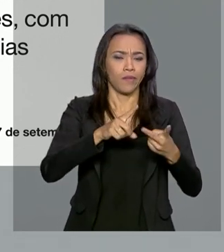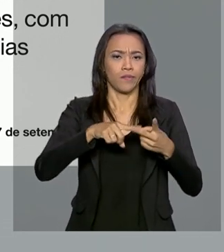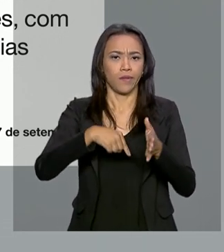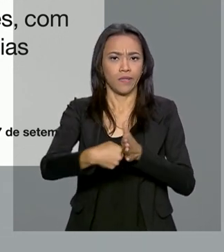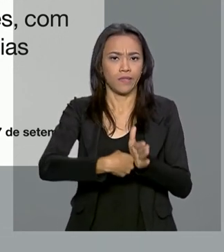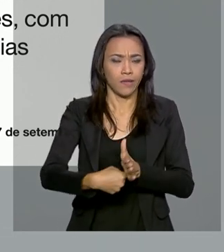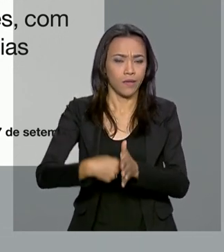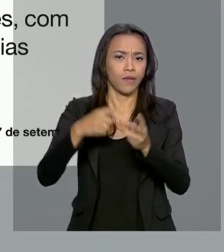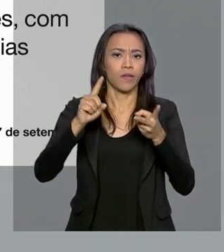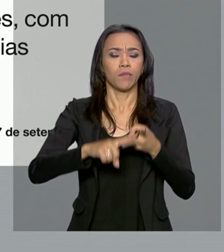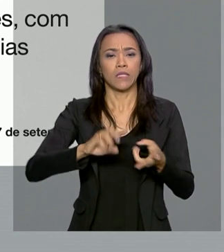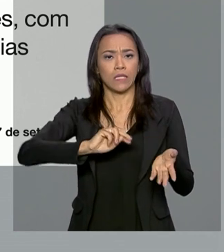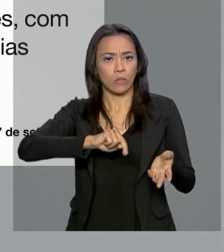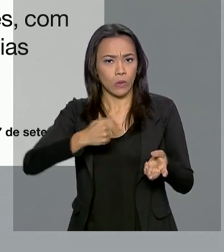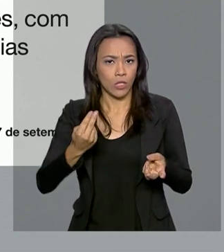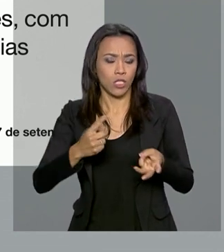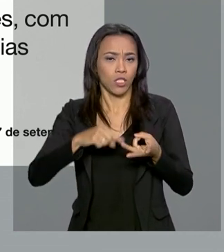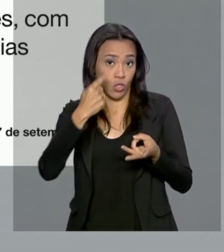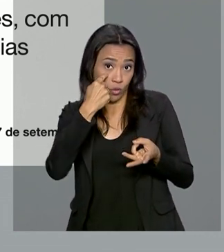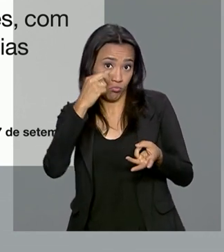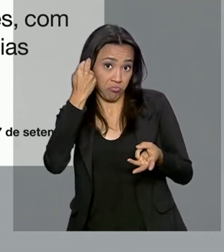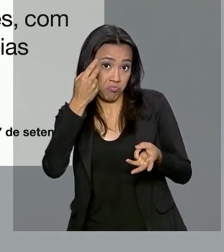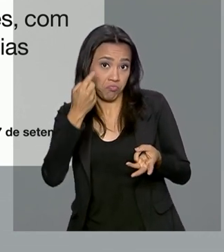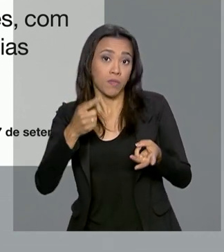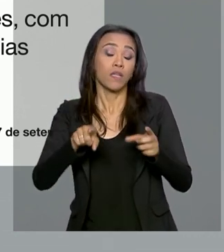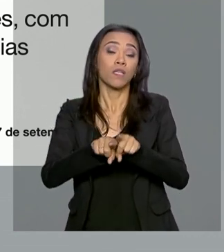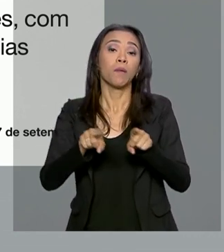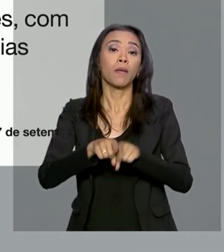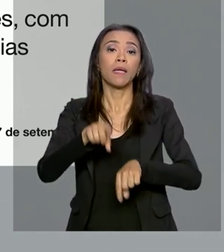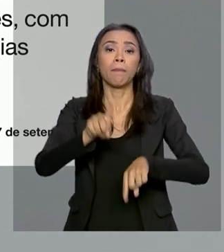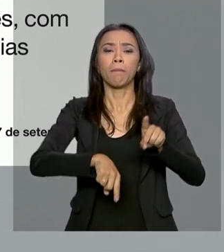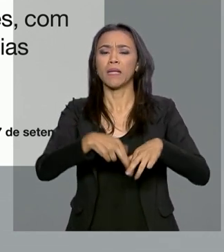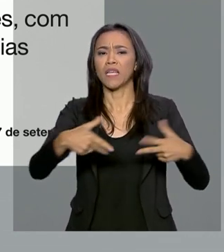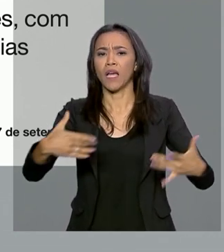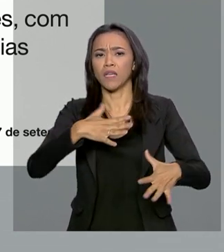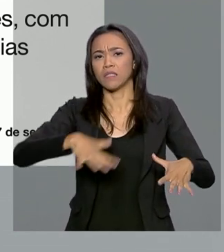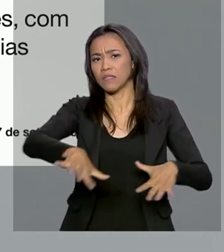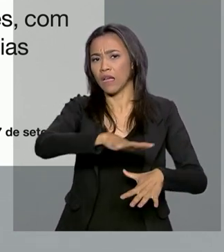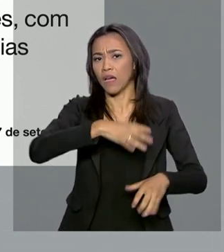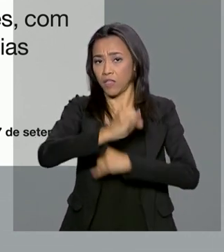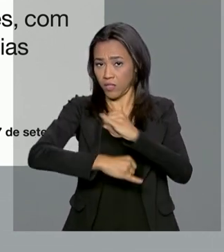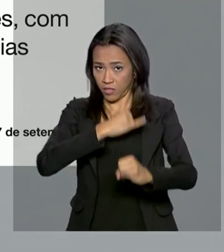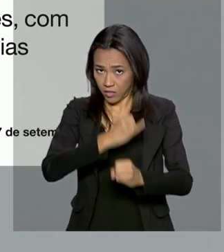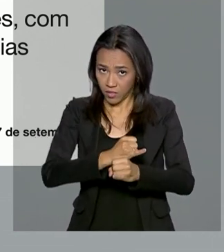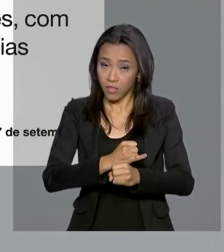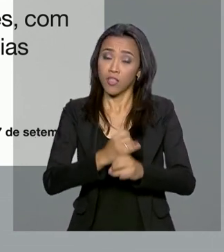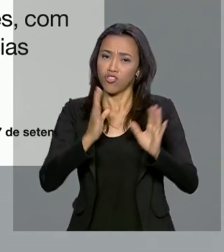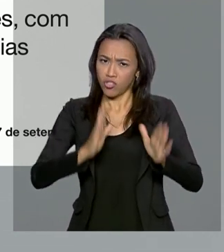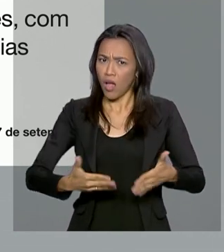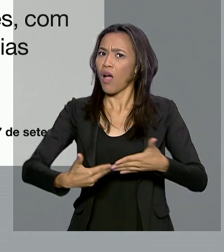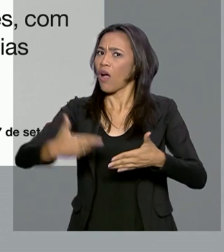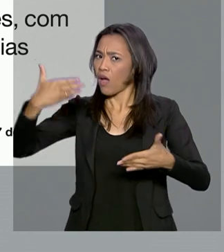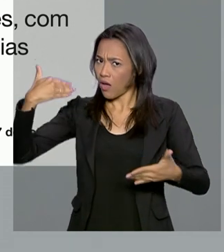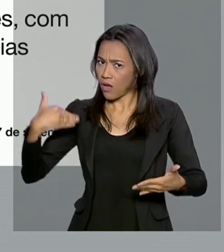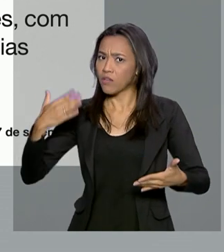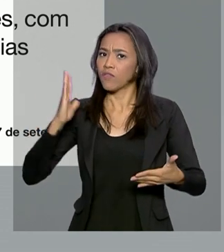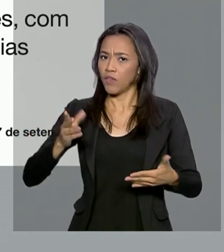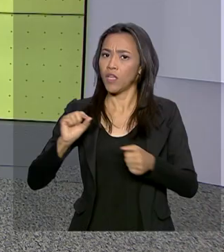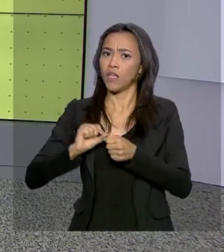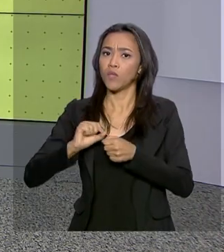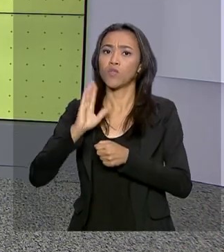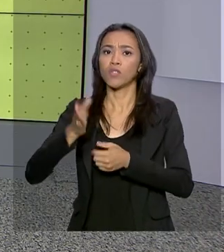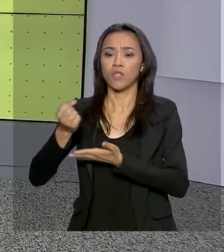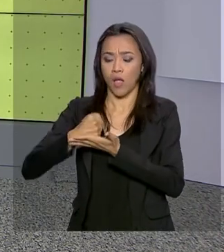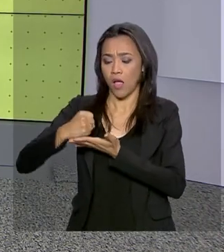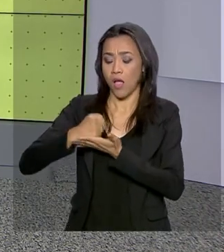cirurgias oftalmológicas e produtos de informática relacionados à área. Ele comentou que já havia feito isso com medicamentos que